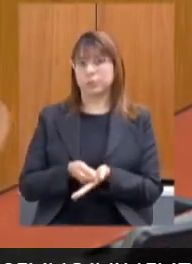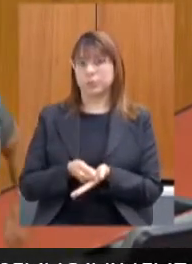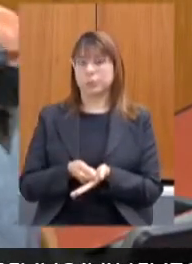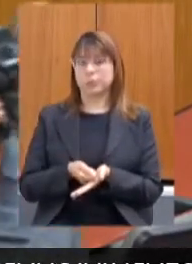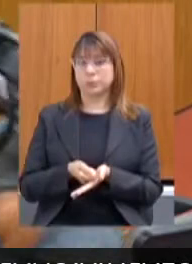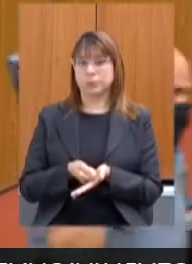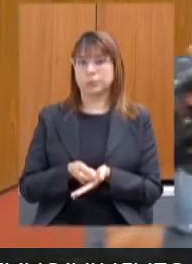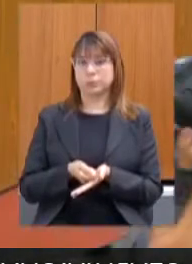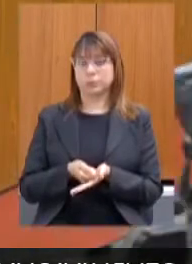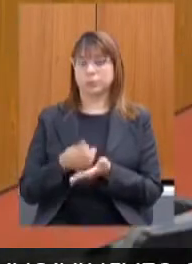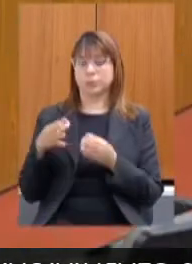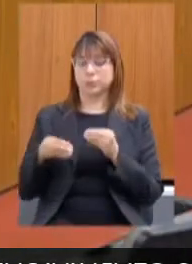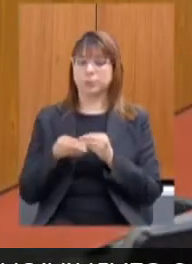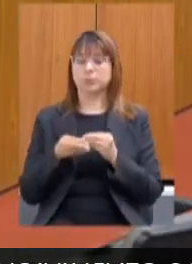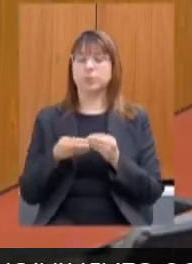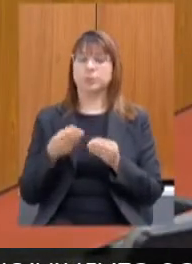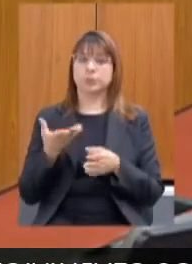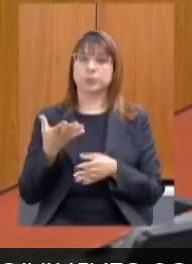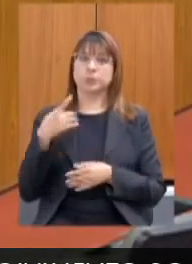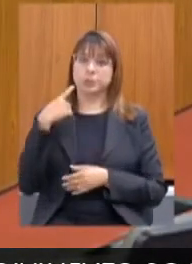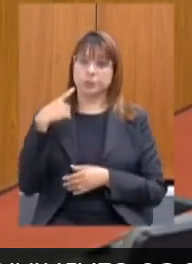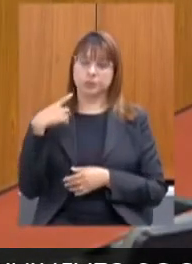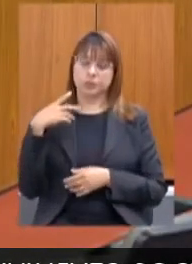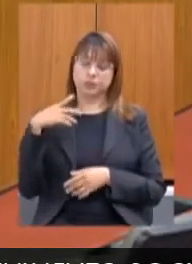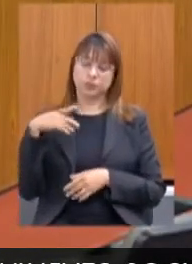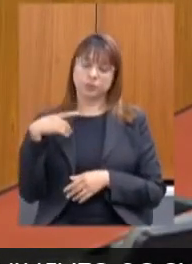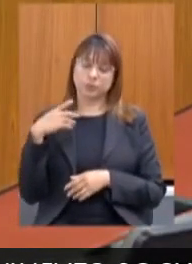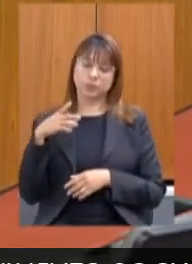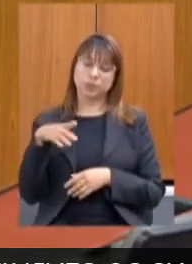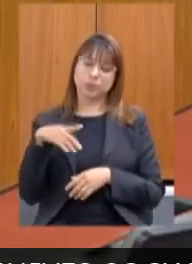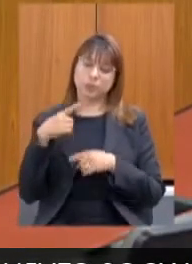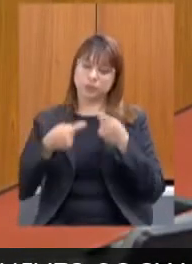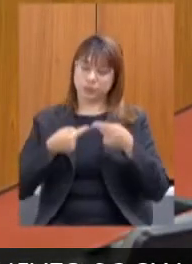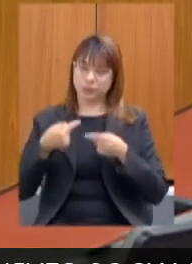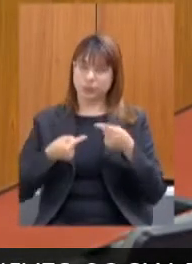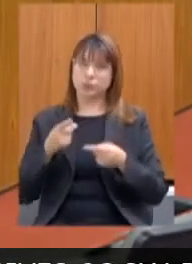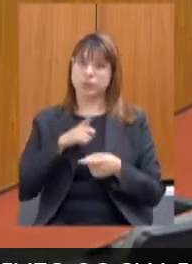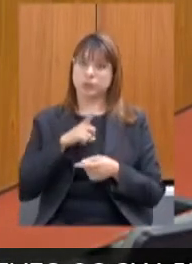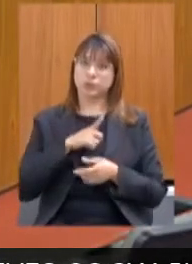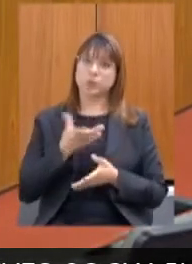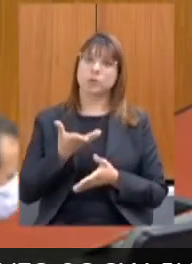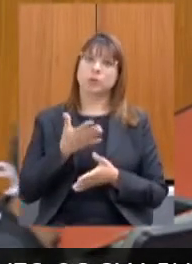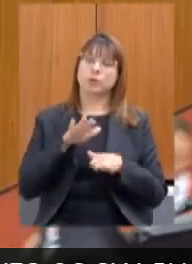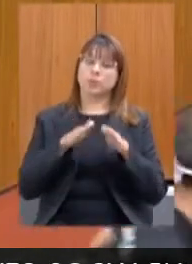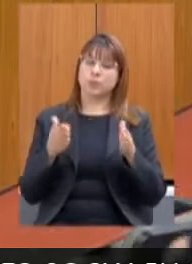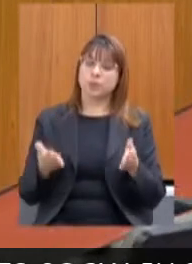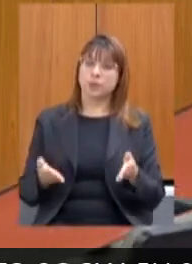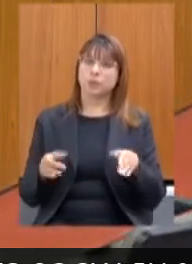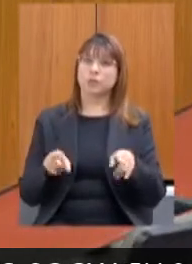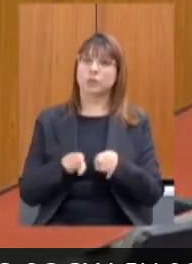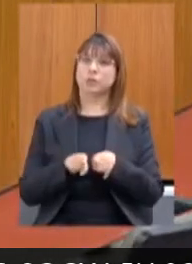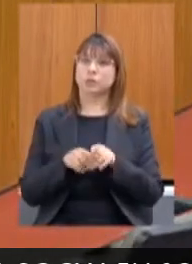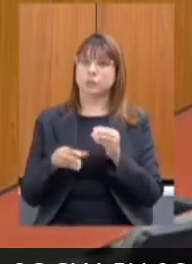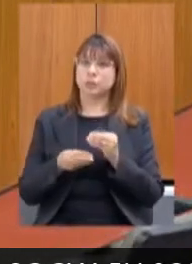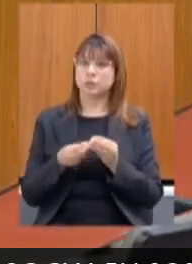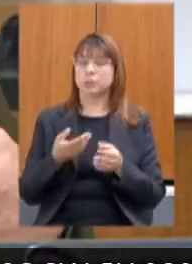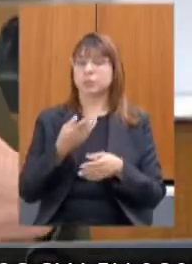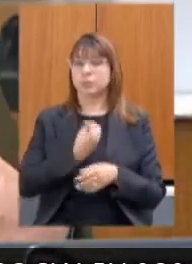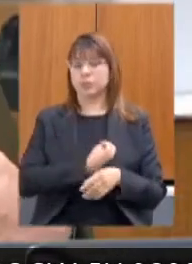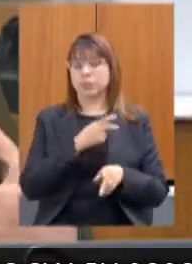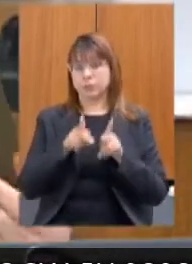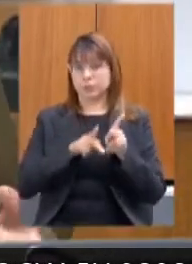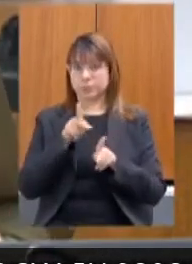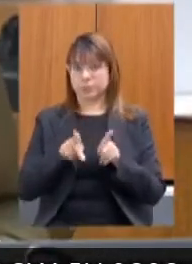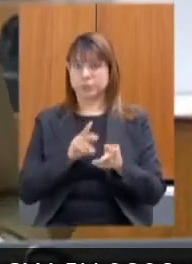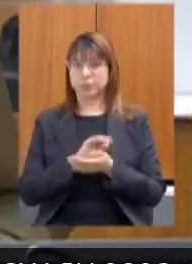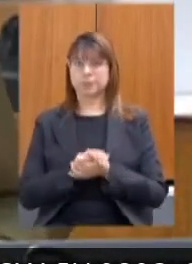de emenda parlamentar e aí eu tenho a emenda impositiva tenho a emenda de bancada e tenho a minha emenda de participação popular